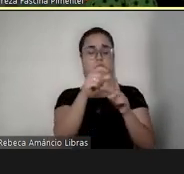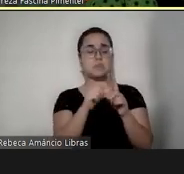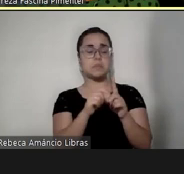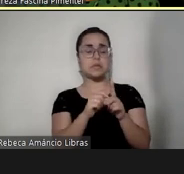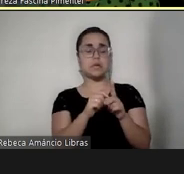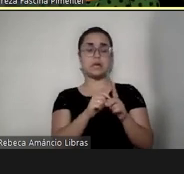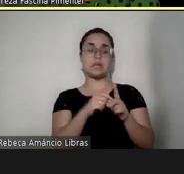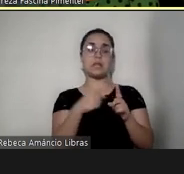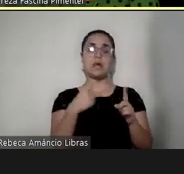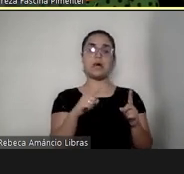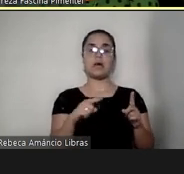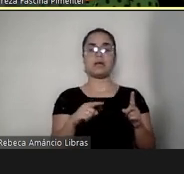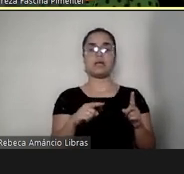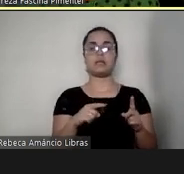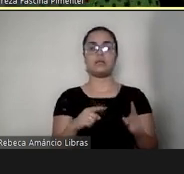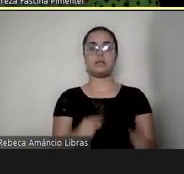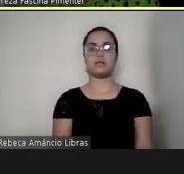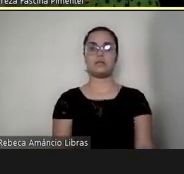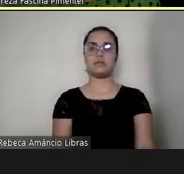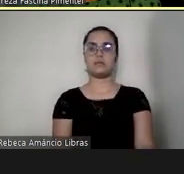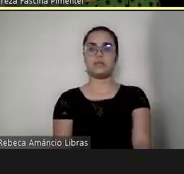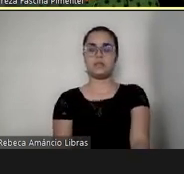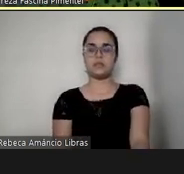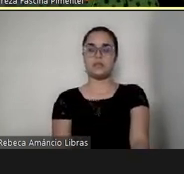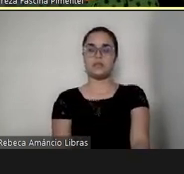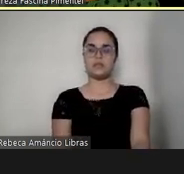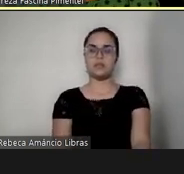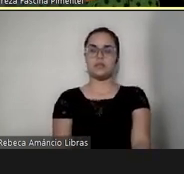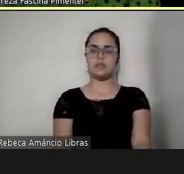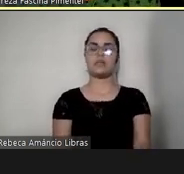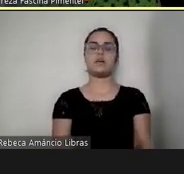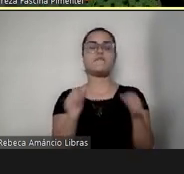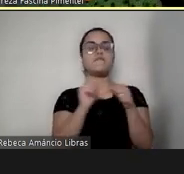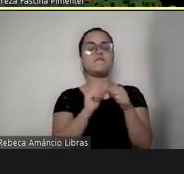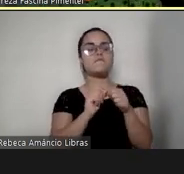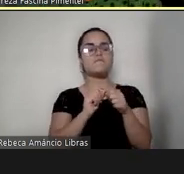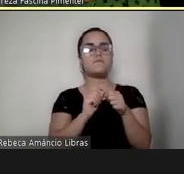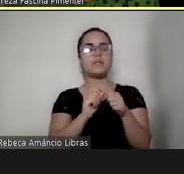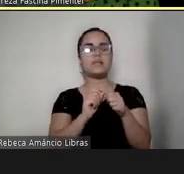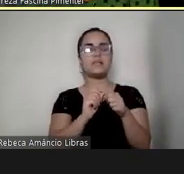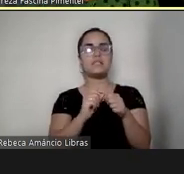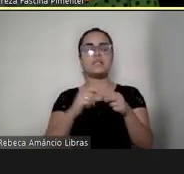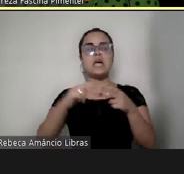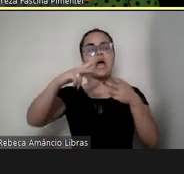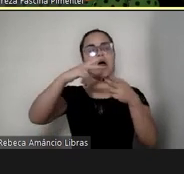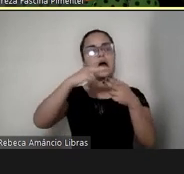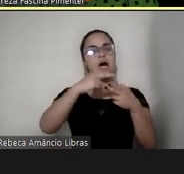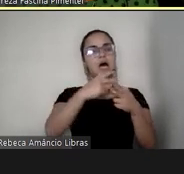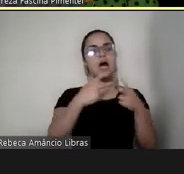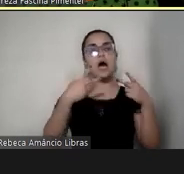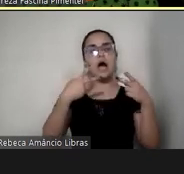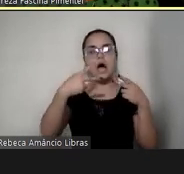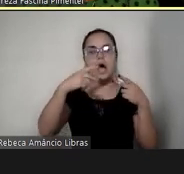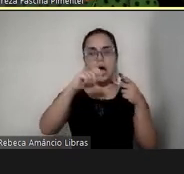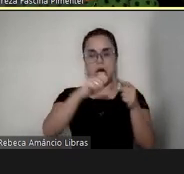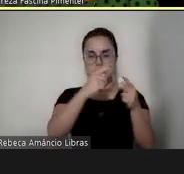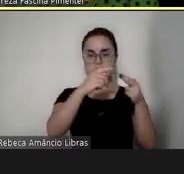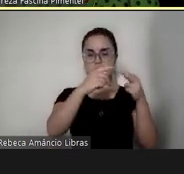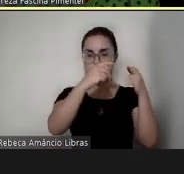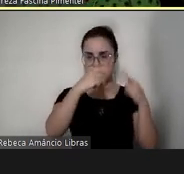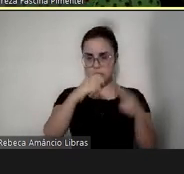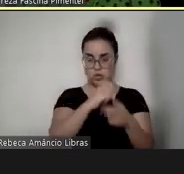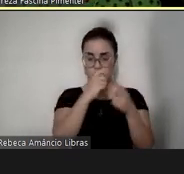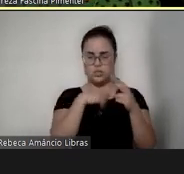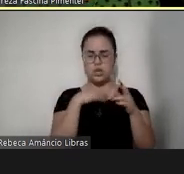foi levada para o transplante. Eu acho que é aí que começou a cair um pouco da ficha, assim, de quanto